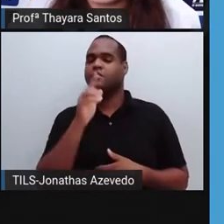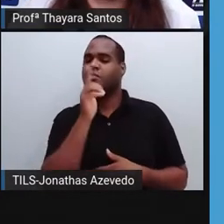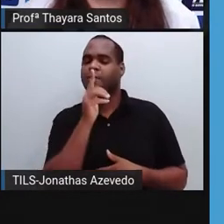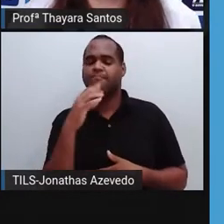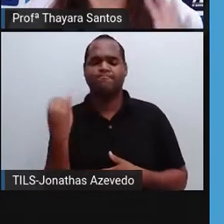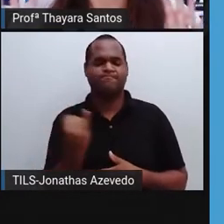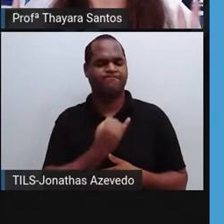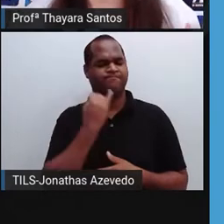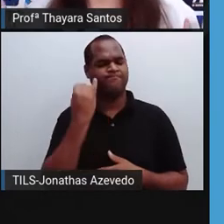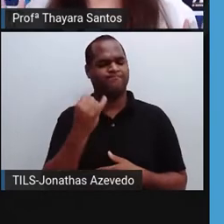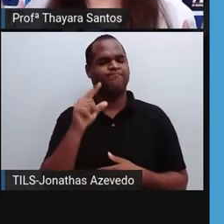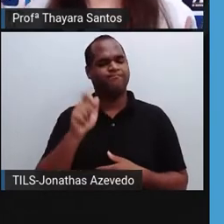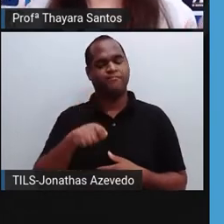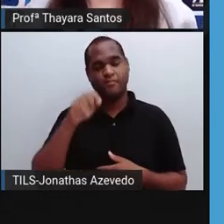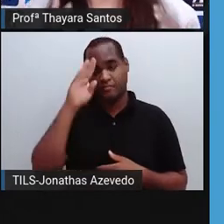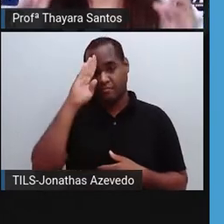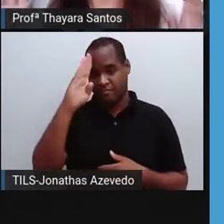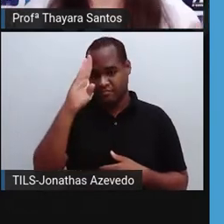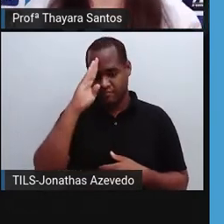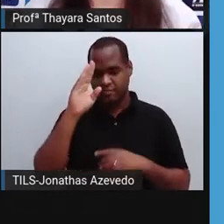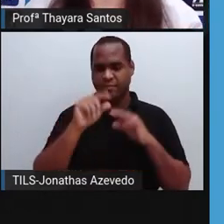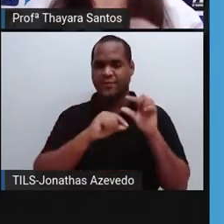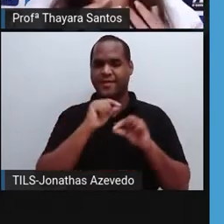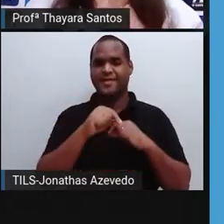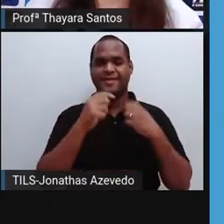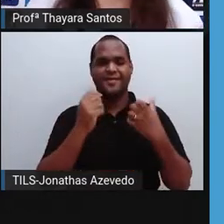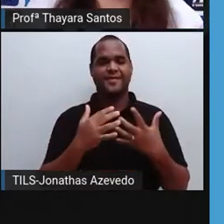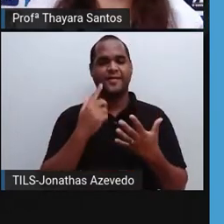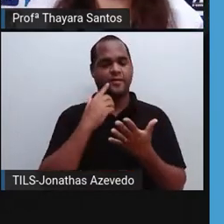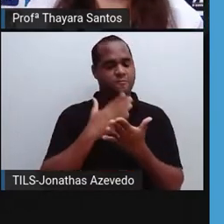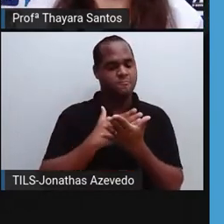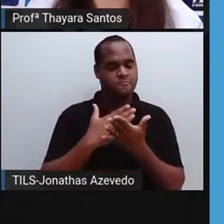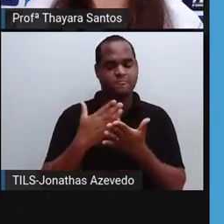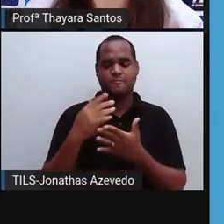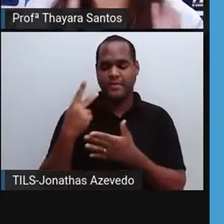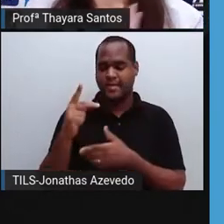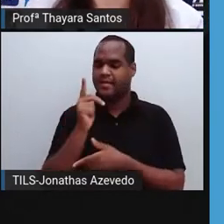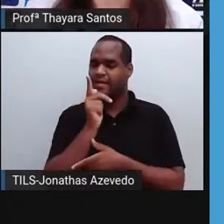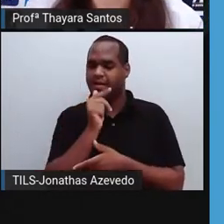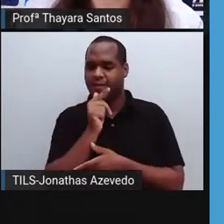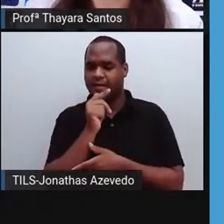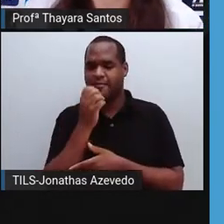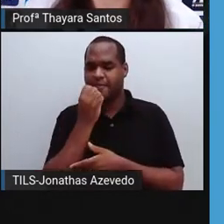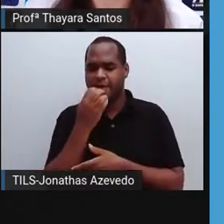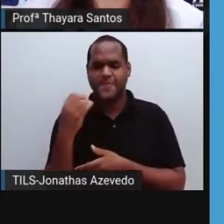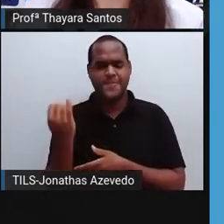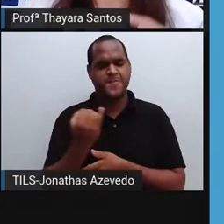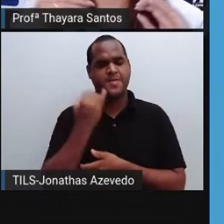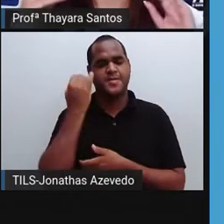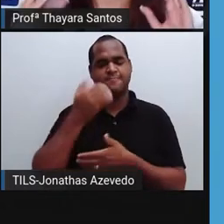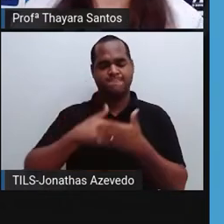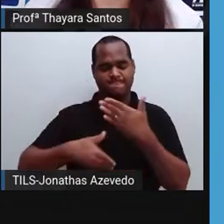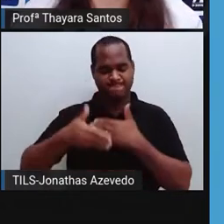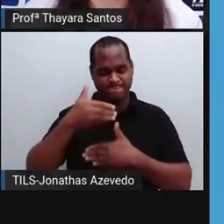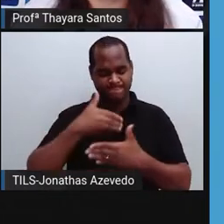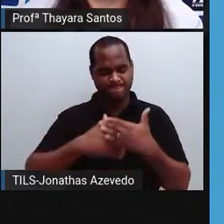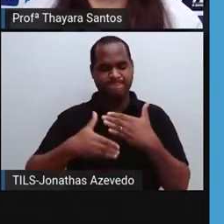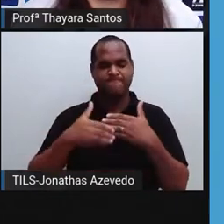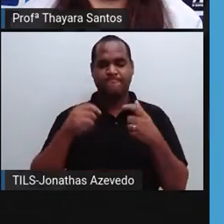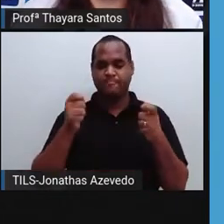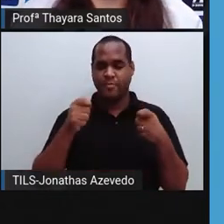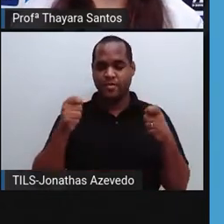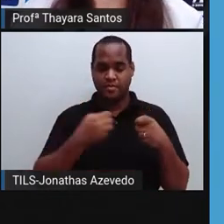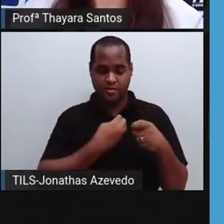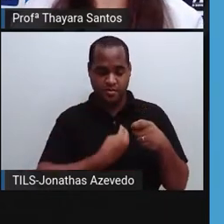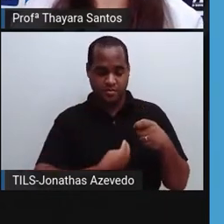água, primeiro a gente já precisa começar dizendo que essa substância aí, ela é muito fundamental para todos os seres